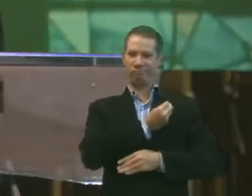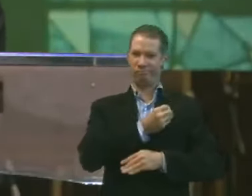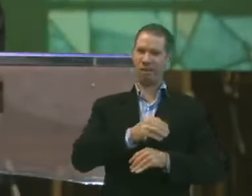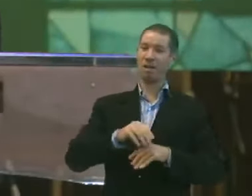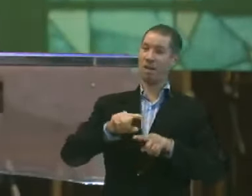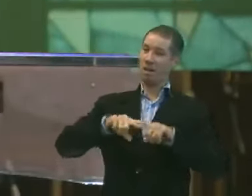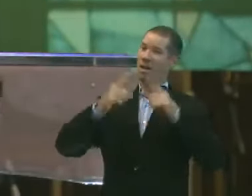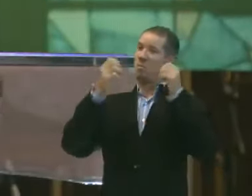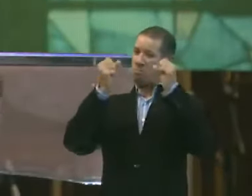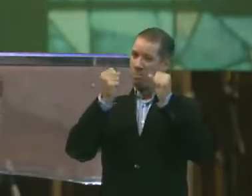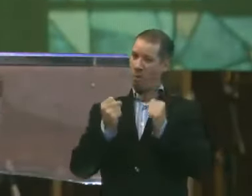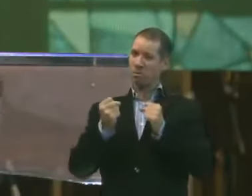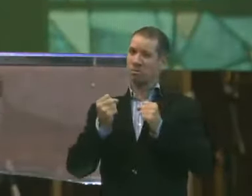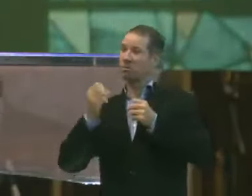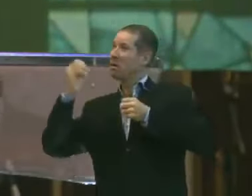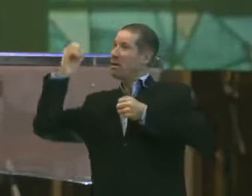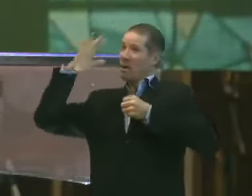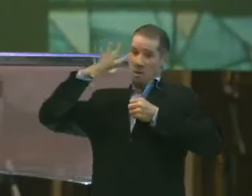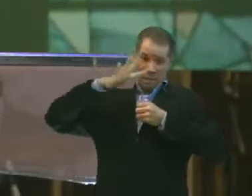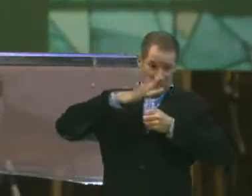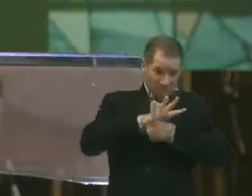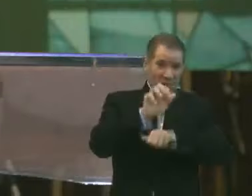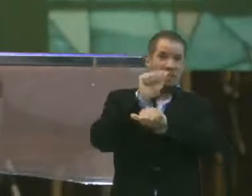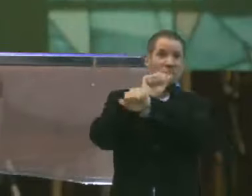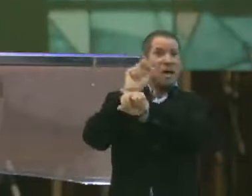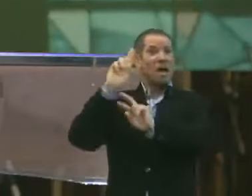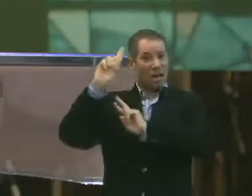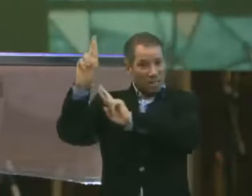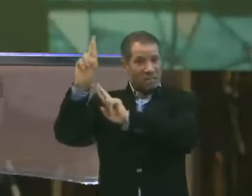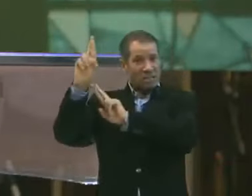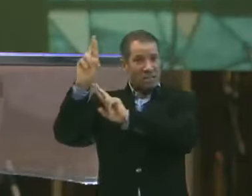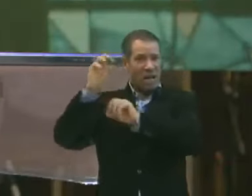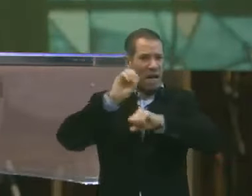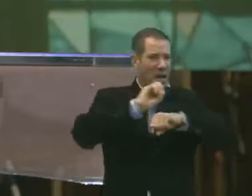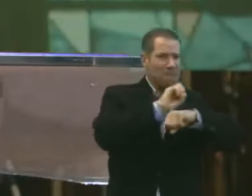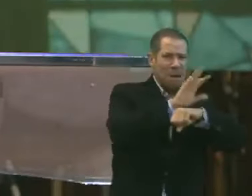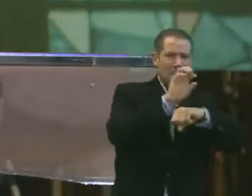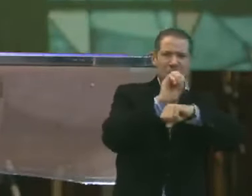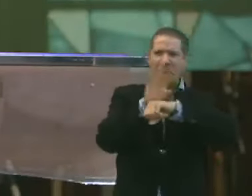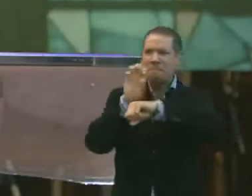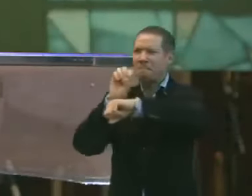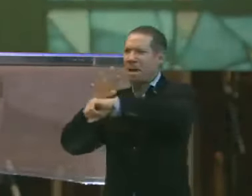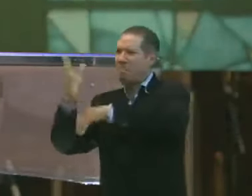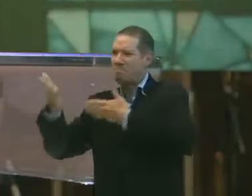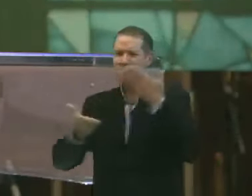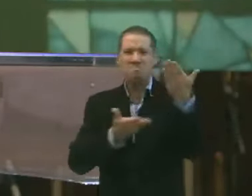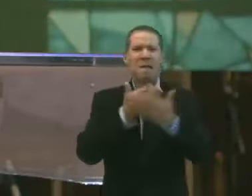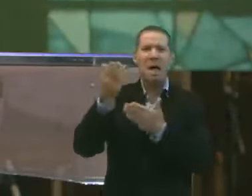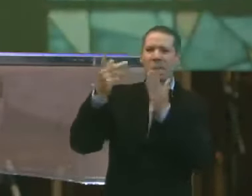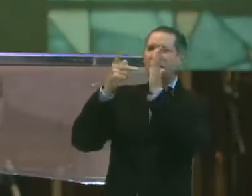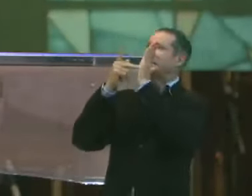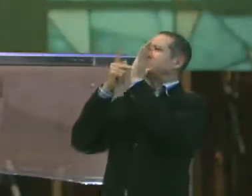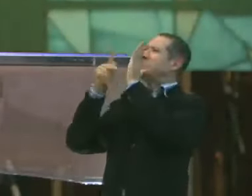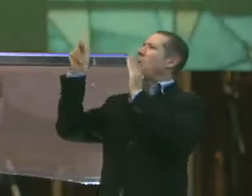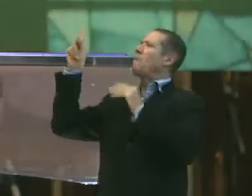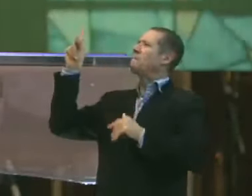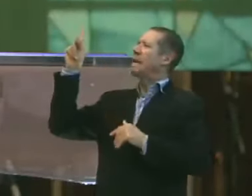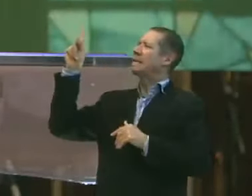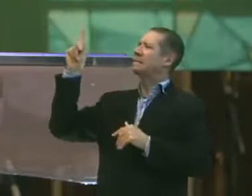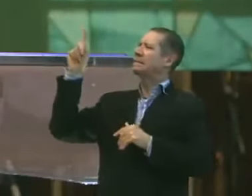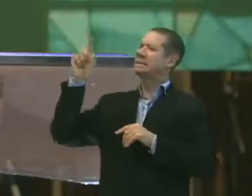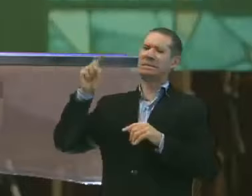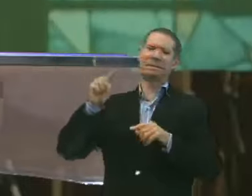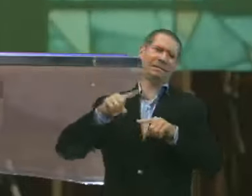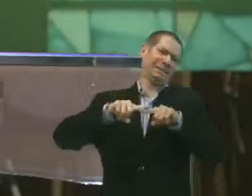Mas eu posso me encher ainda mais de esperança. Para levar esperança a outros. Porque essas promessas não são